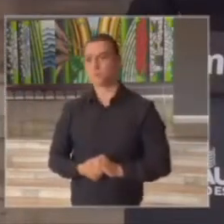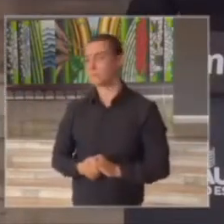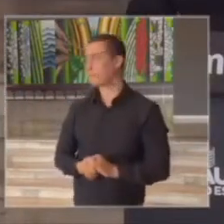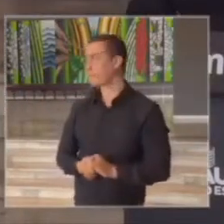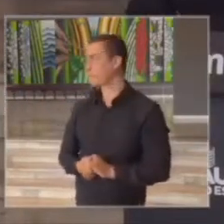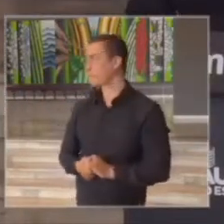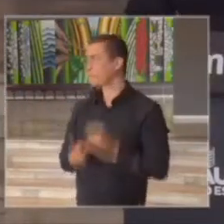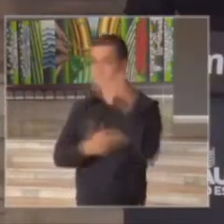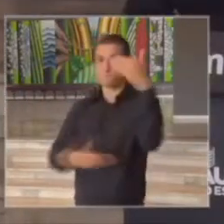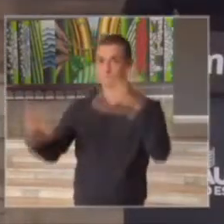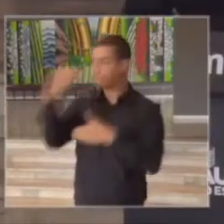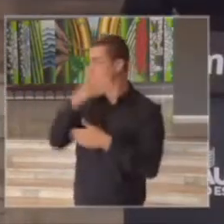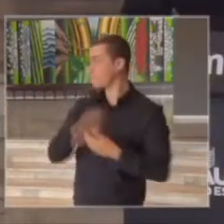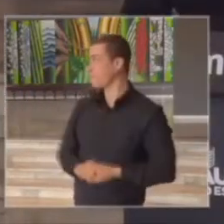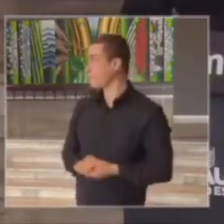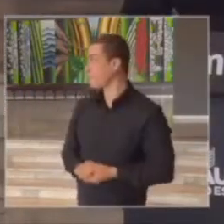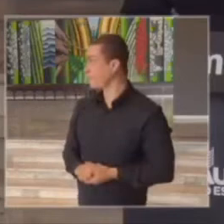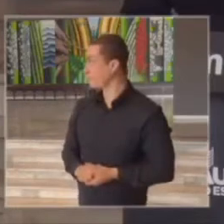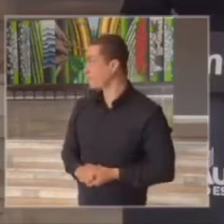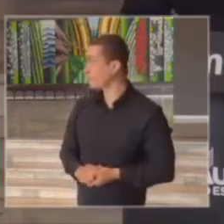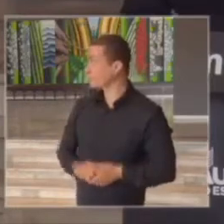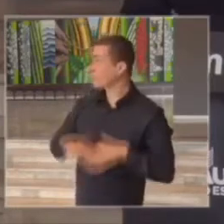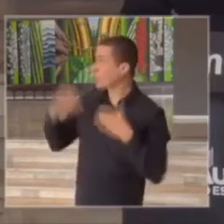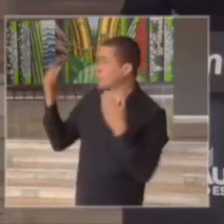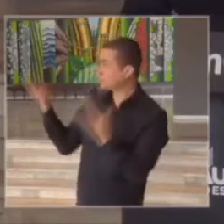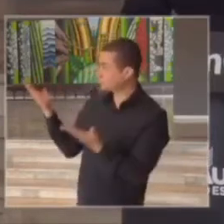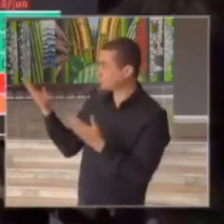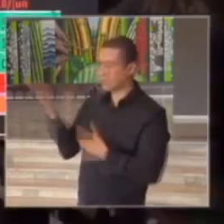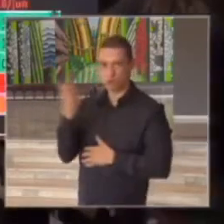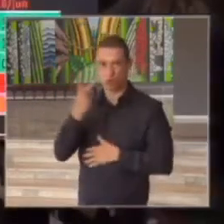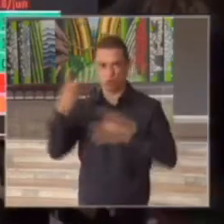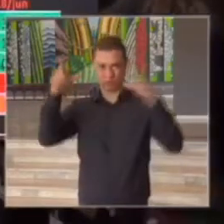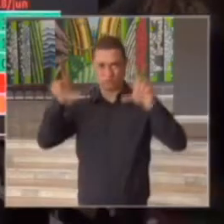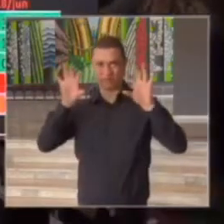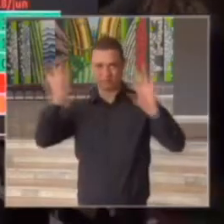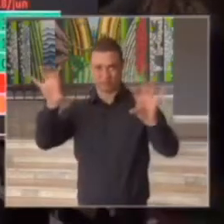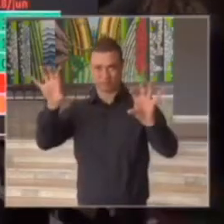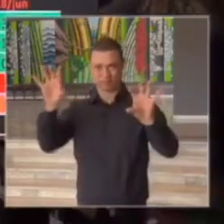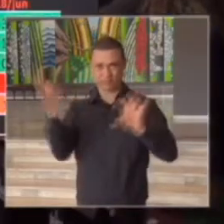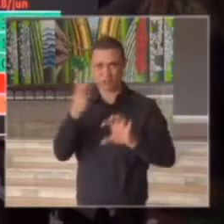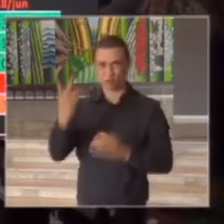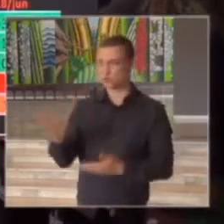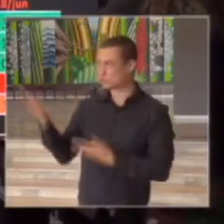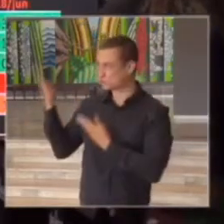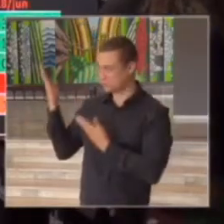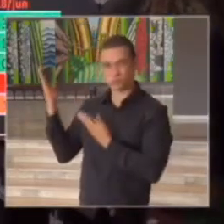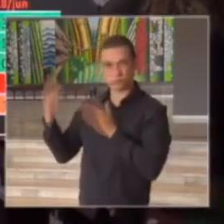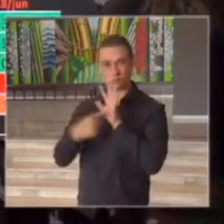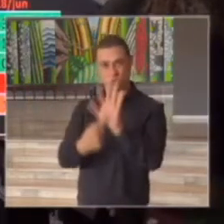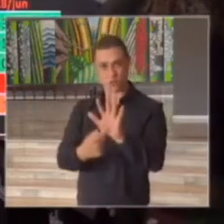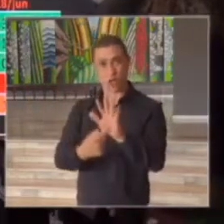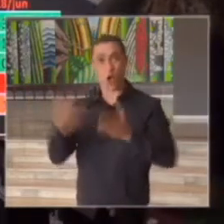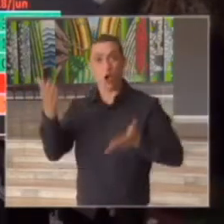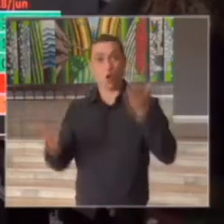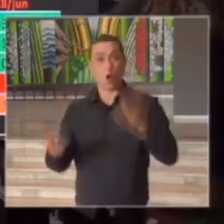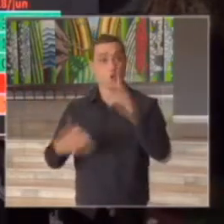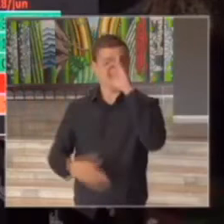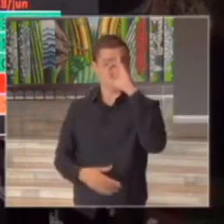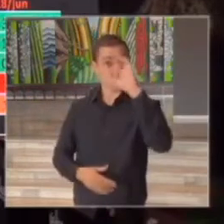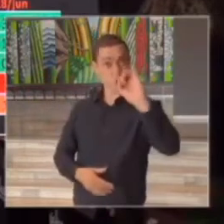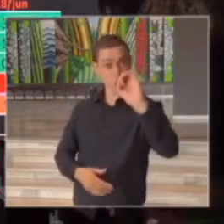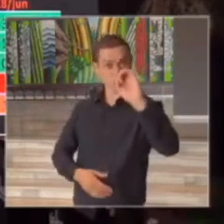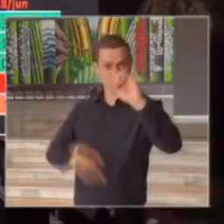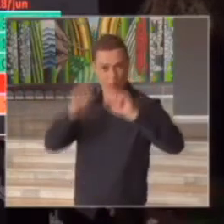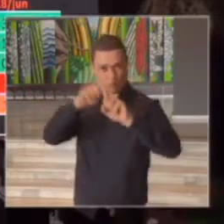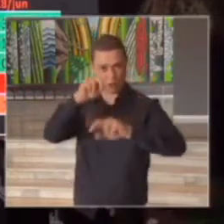aí a comparação com o dia 9 de junho agora com o dia 18 de junho portanto a gente consegue